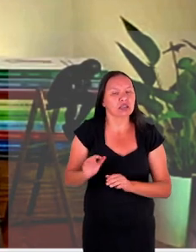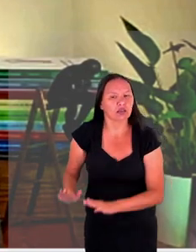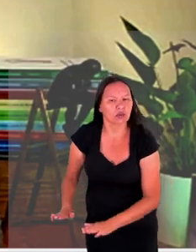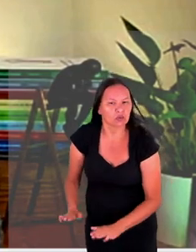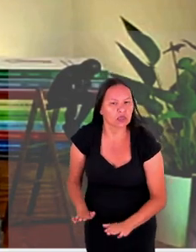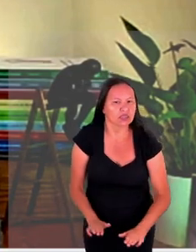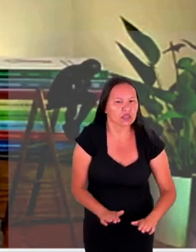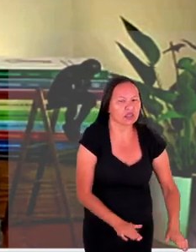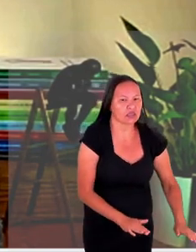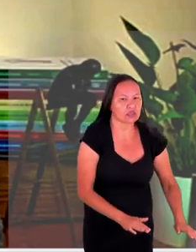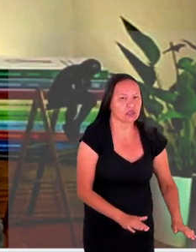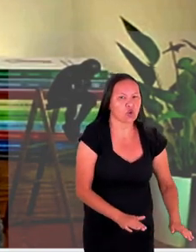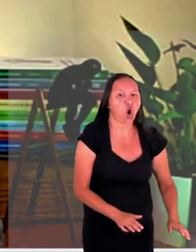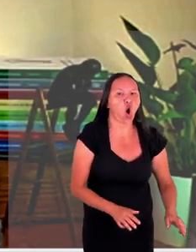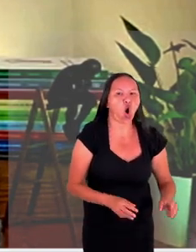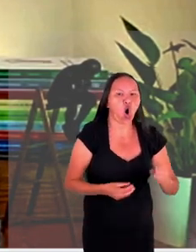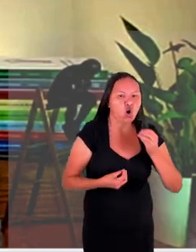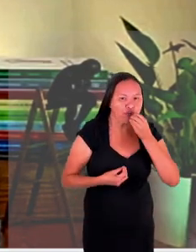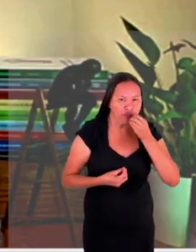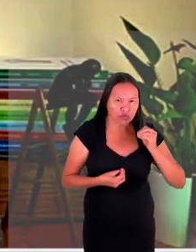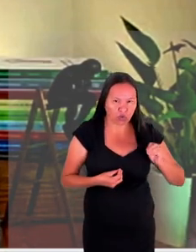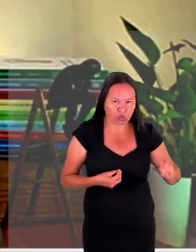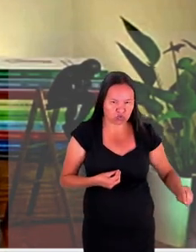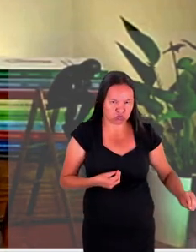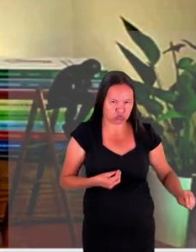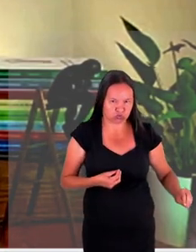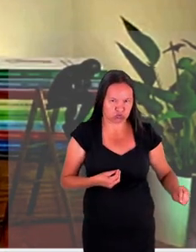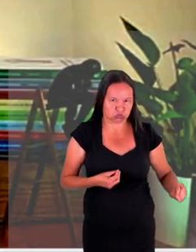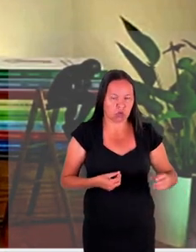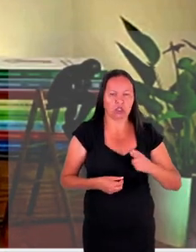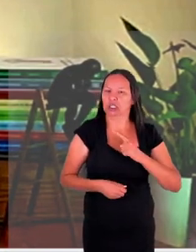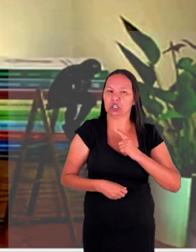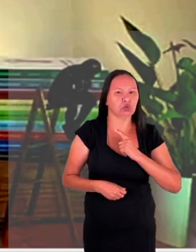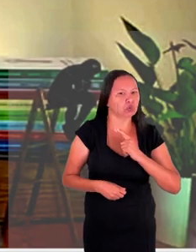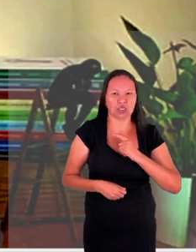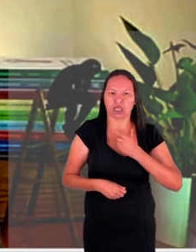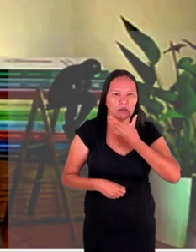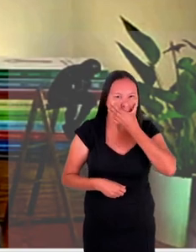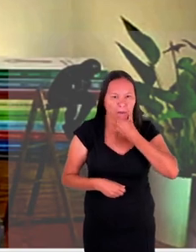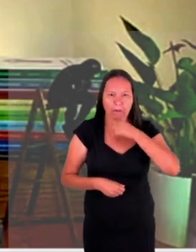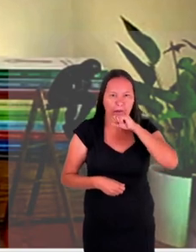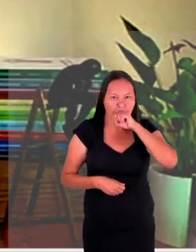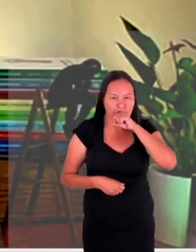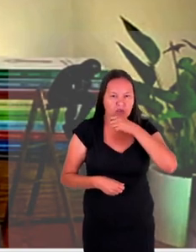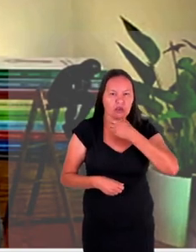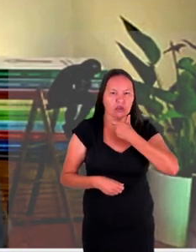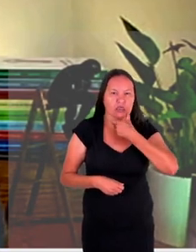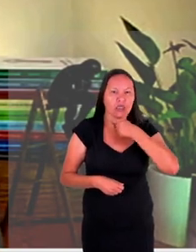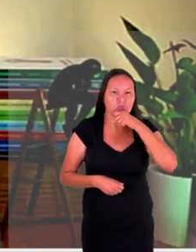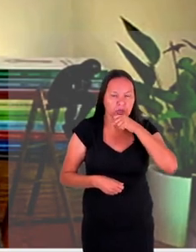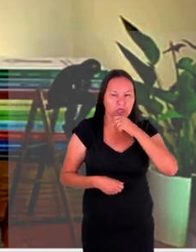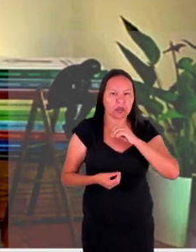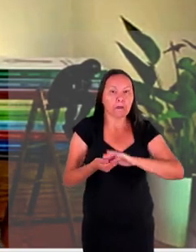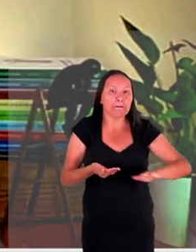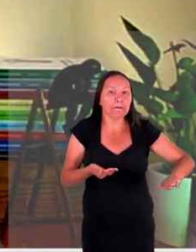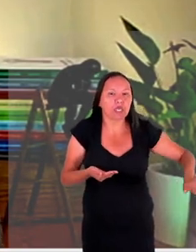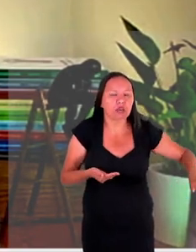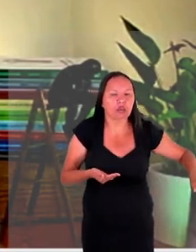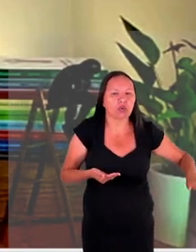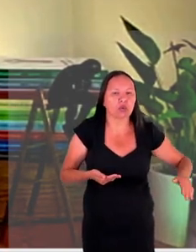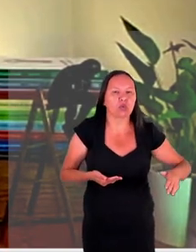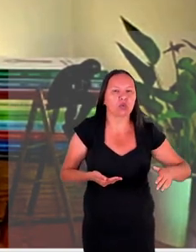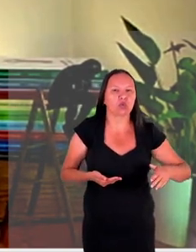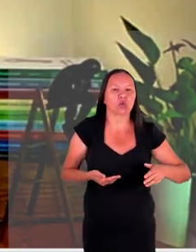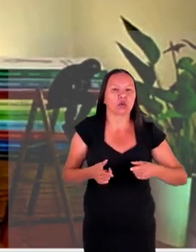do conflito Rússia e Ucrânia é o crime de guerra de rapto de crianças de tirar da cultura ucraniana e levar para a Rússia